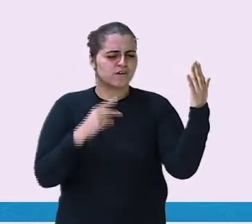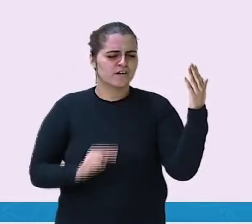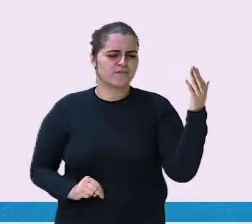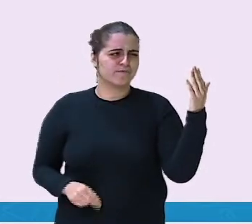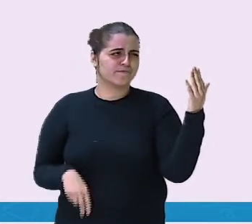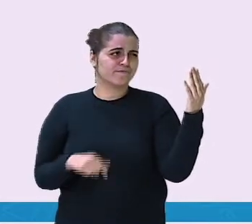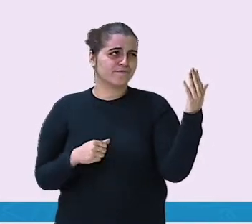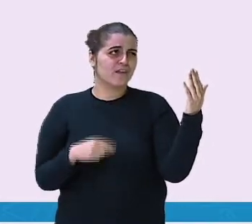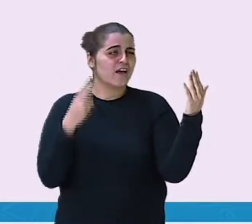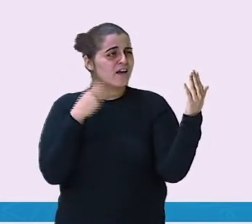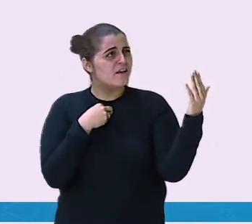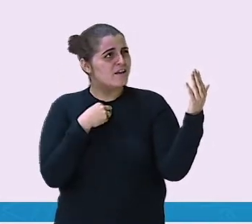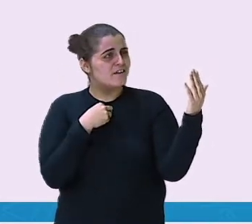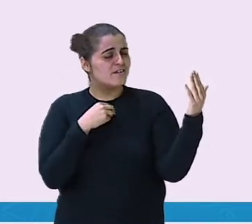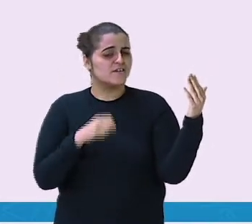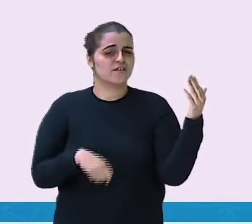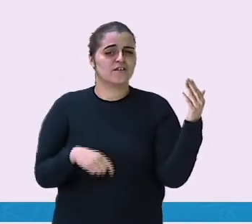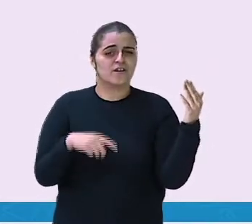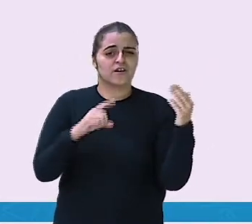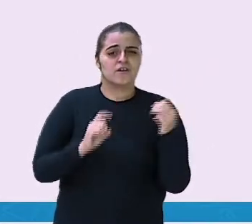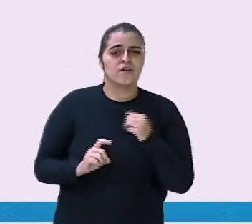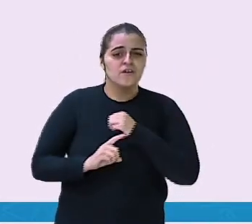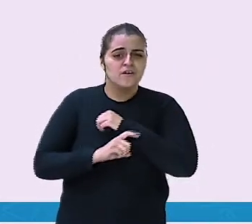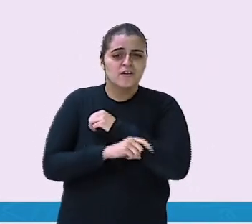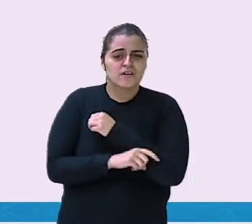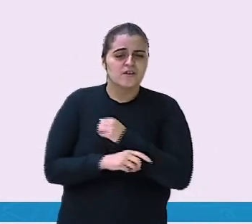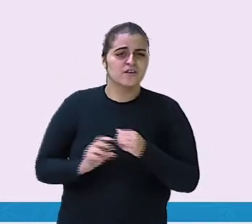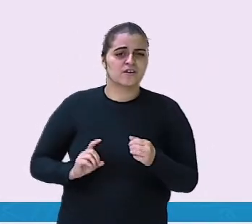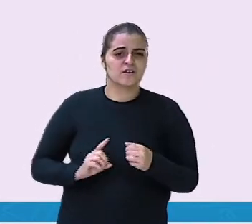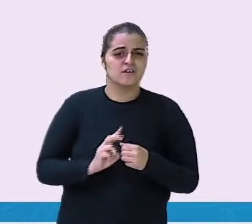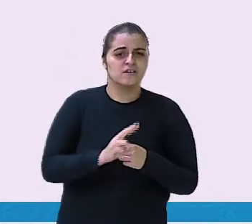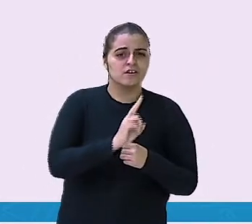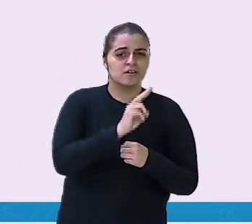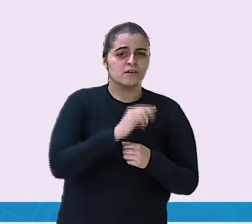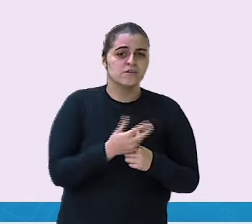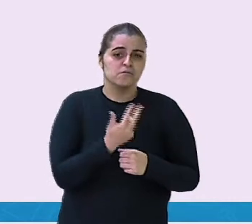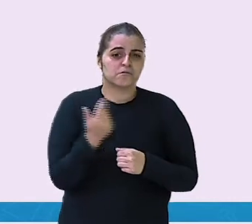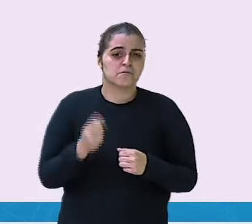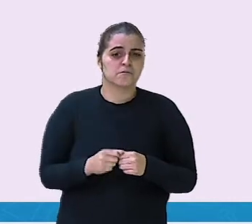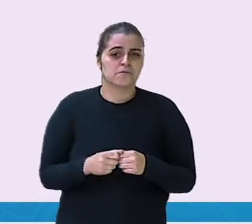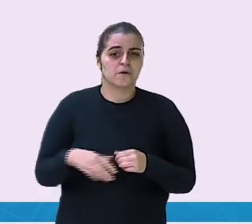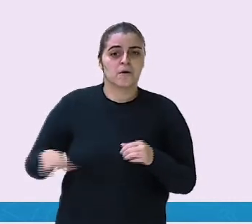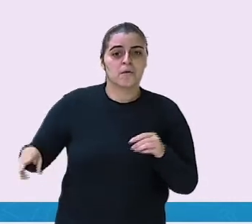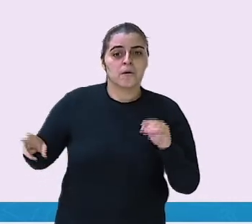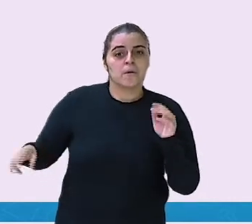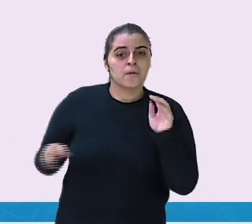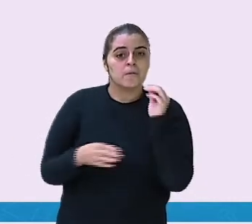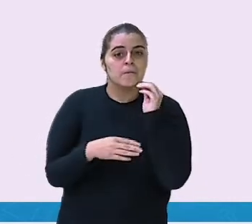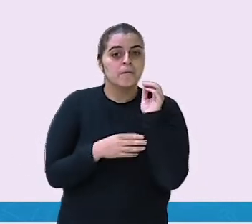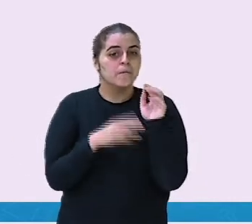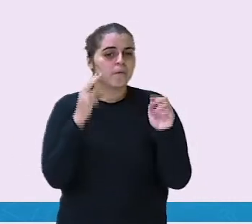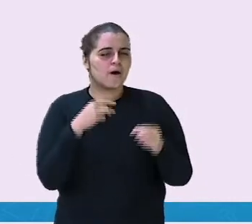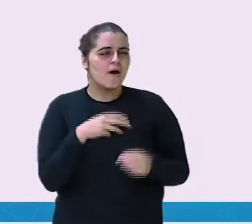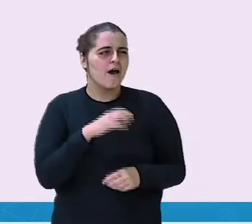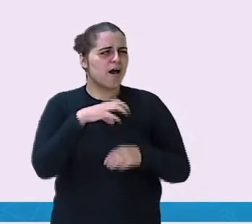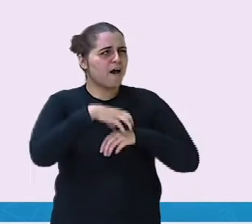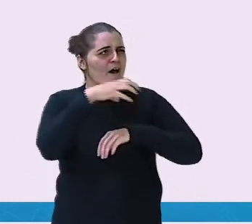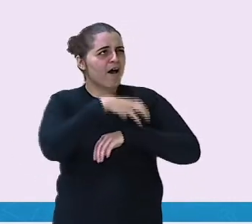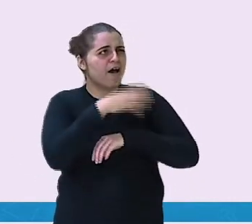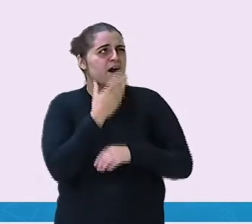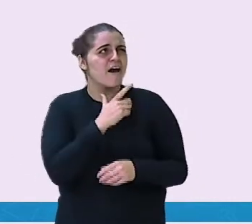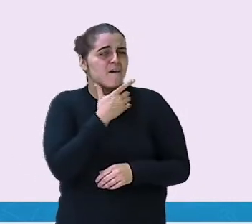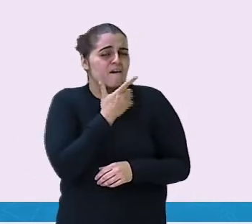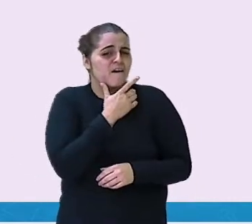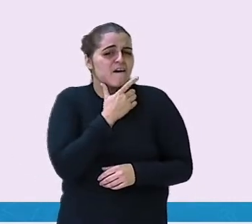parecer com a ponta do rabo. O aranha morreu de rir quando